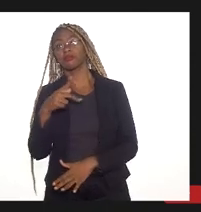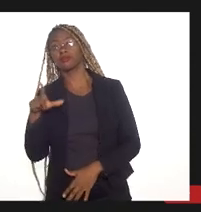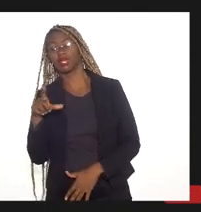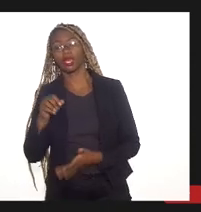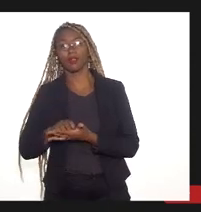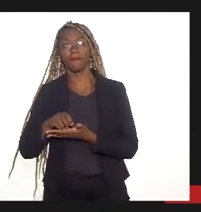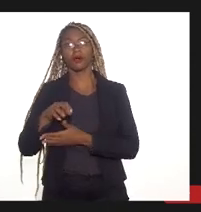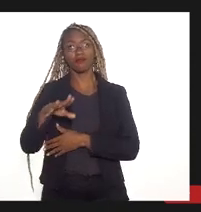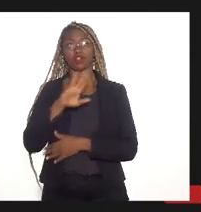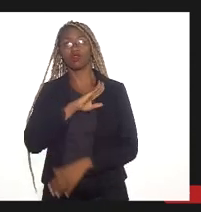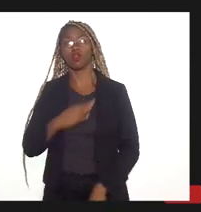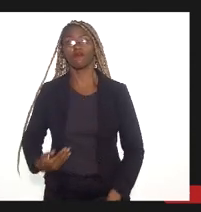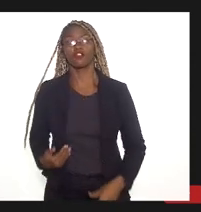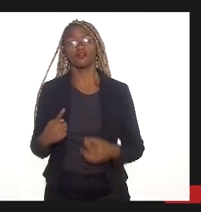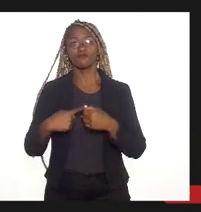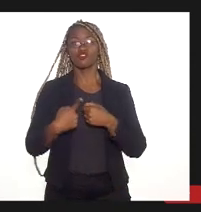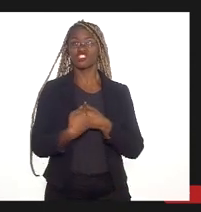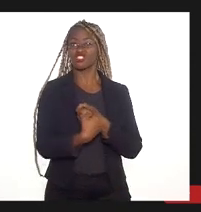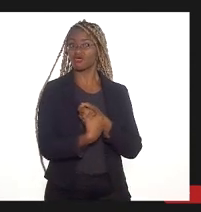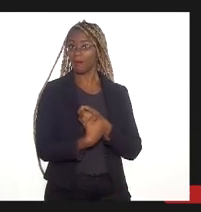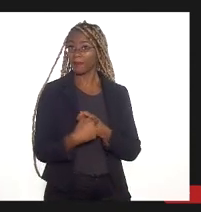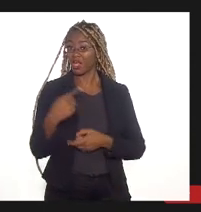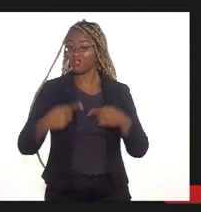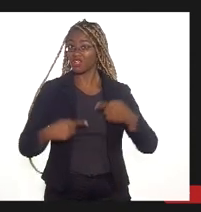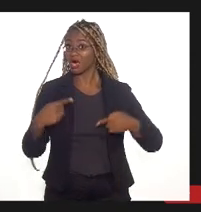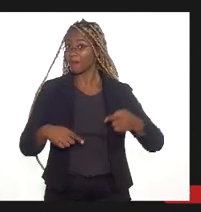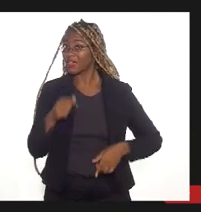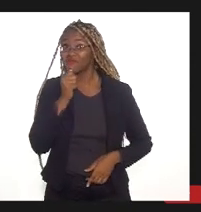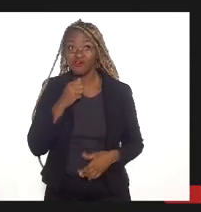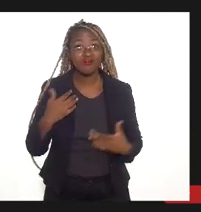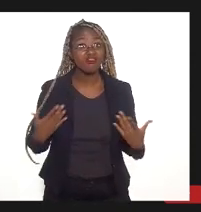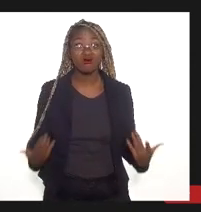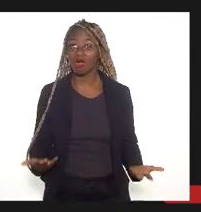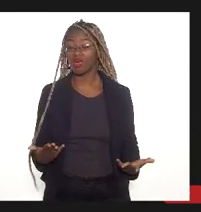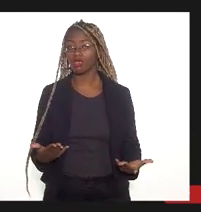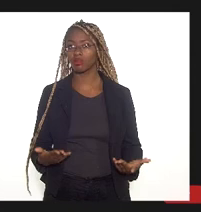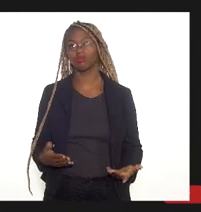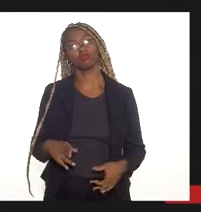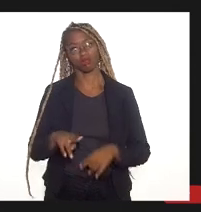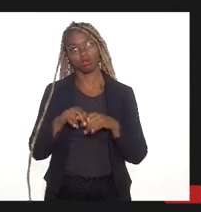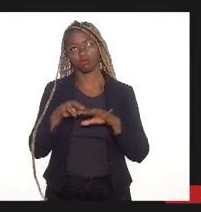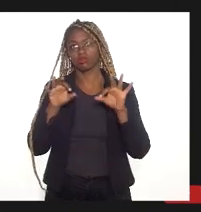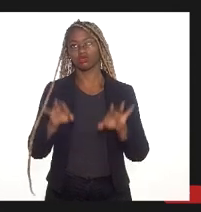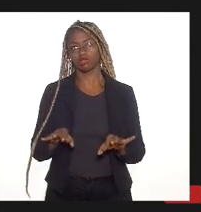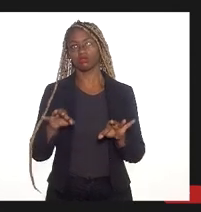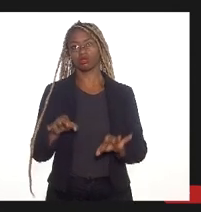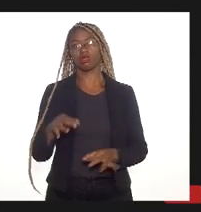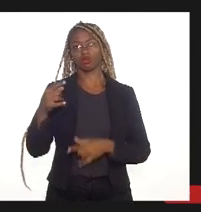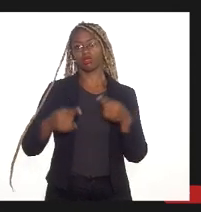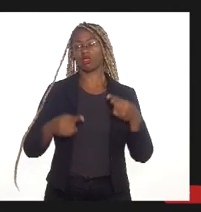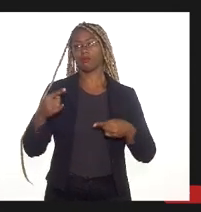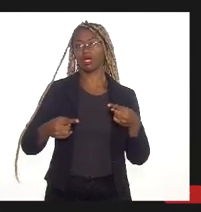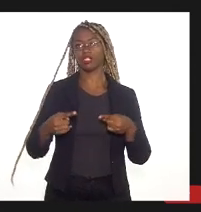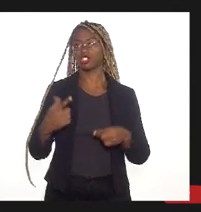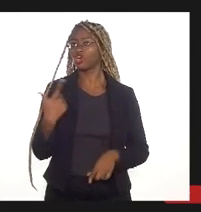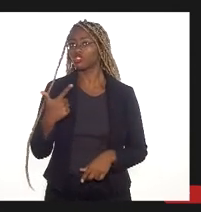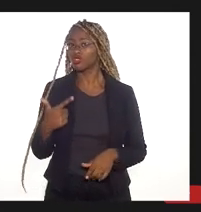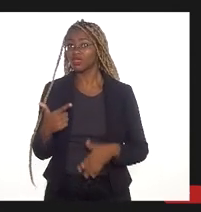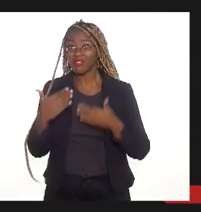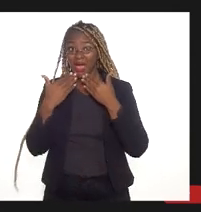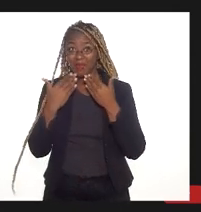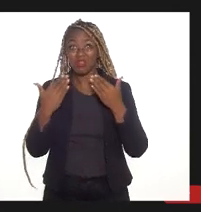Câmara Municipal sem debate com a sociedade civil, como era o certo ocorrer, sem a apresentação de estudos